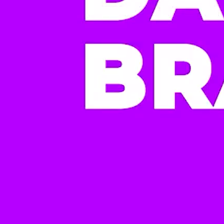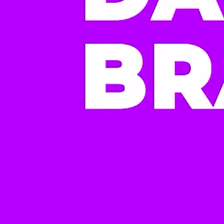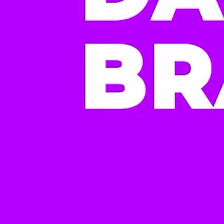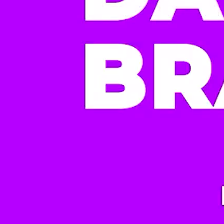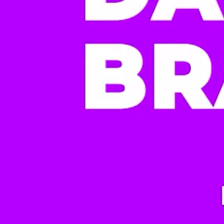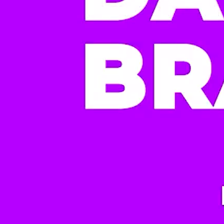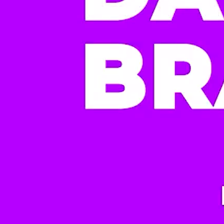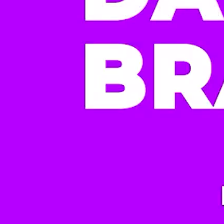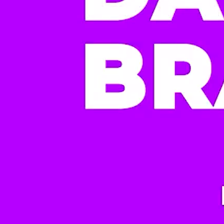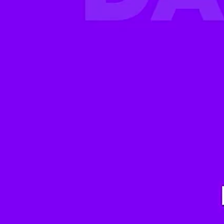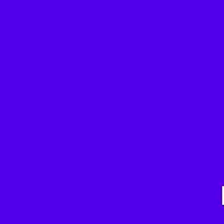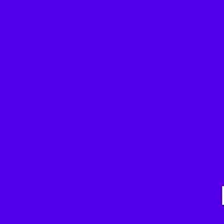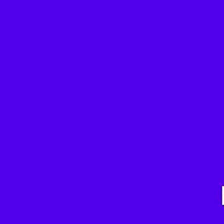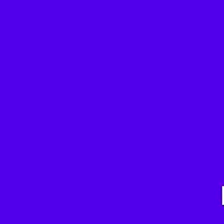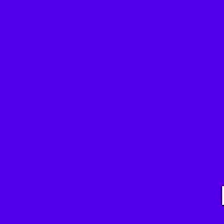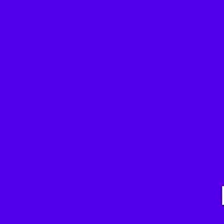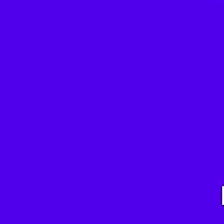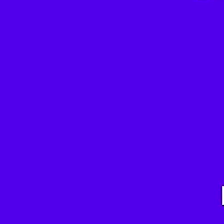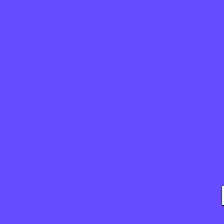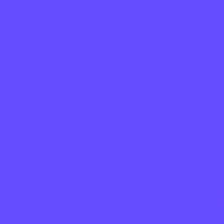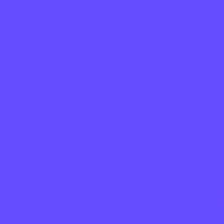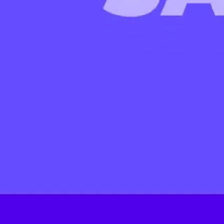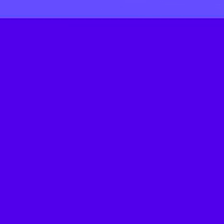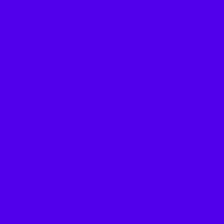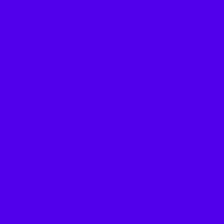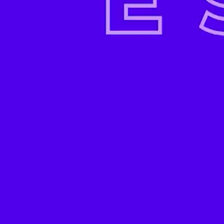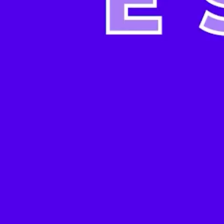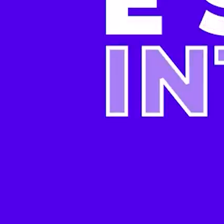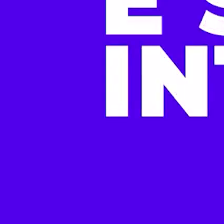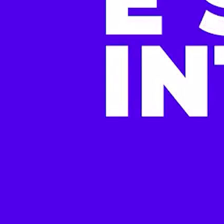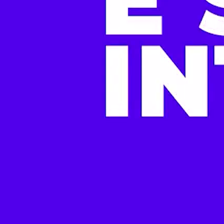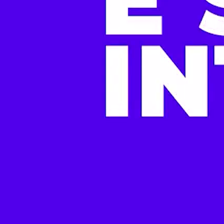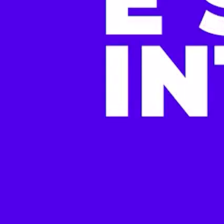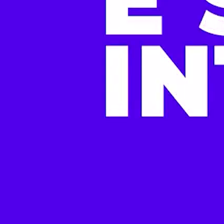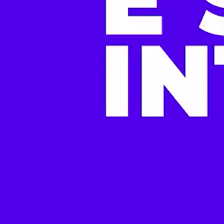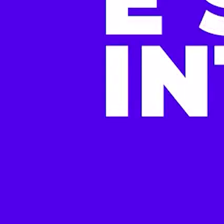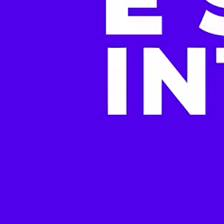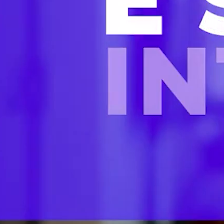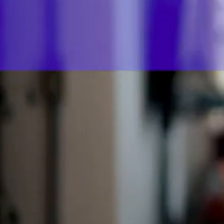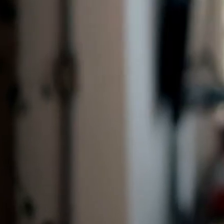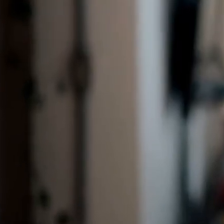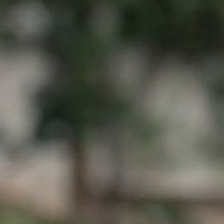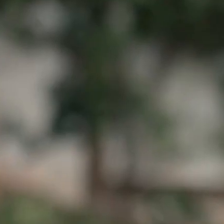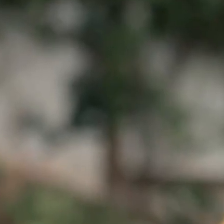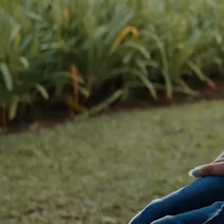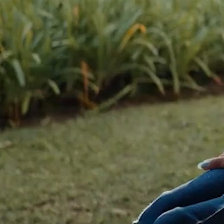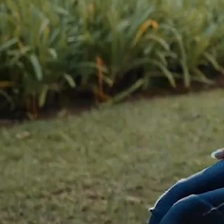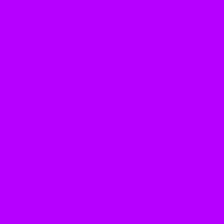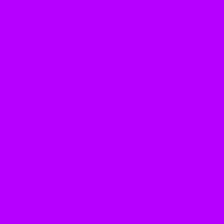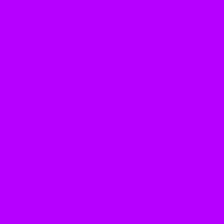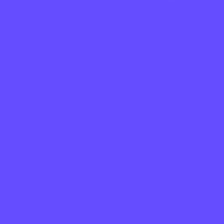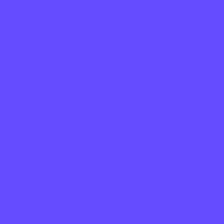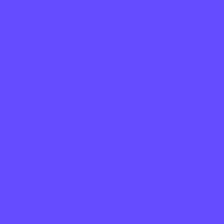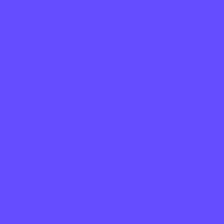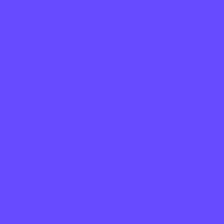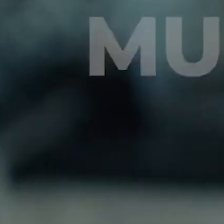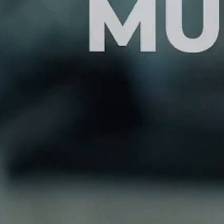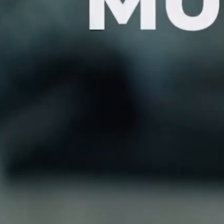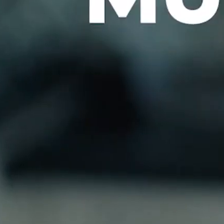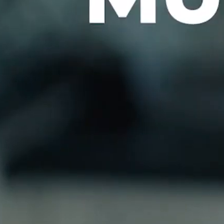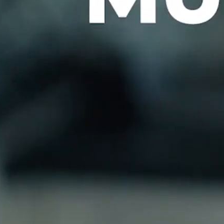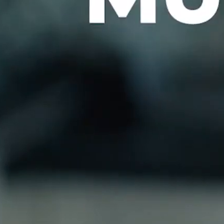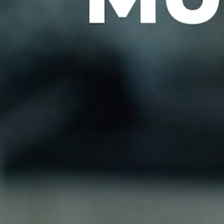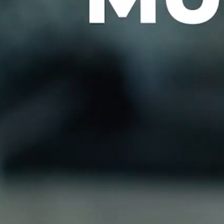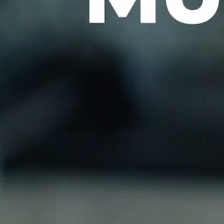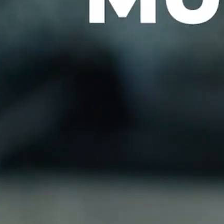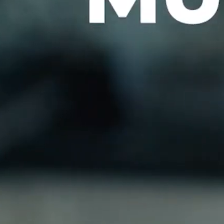seguir em frente. E que entende que esse respeito precisa ser exercido e defendido todos os dias. Só teremos um Brasil melhor com